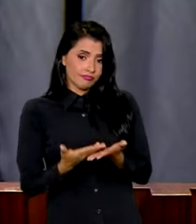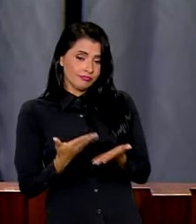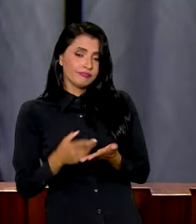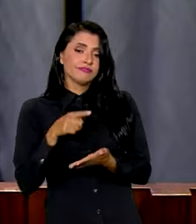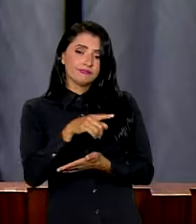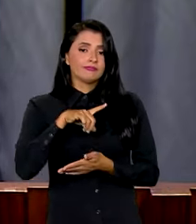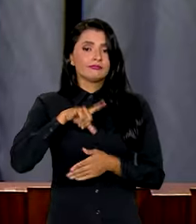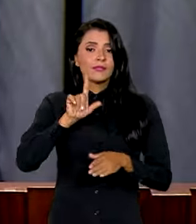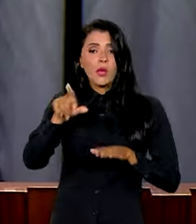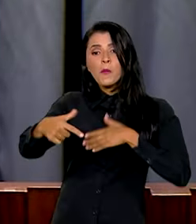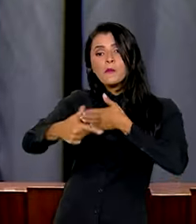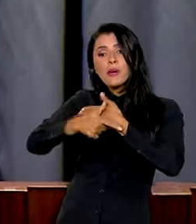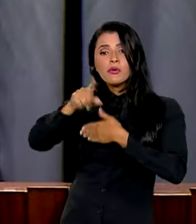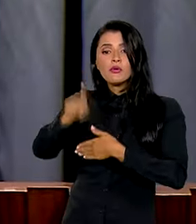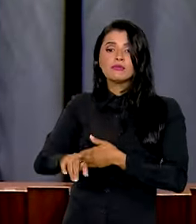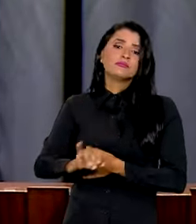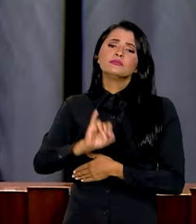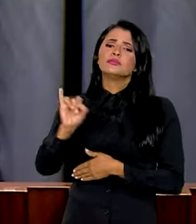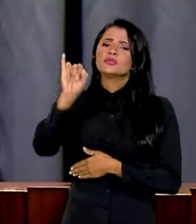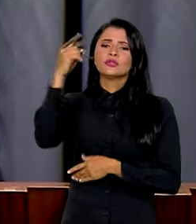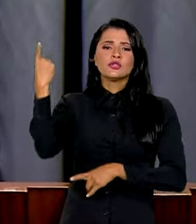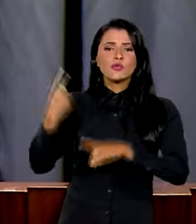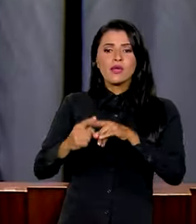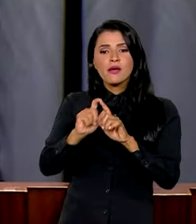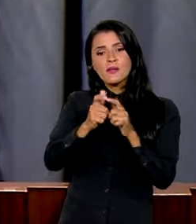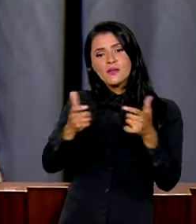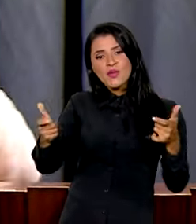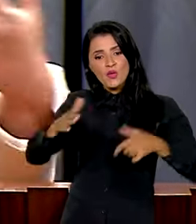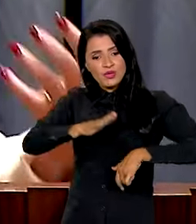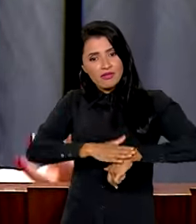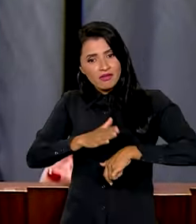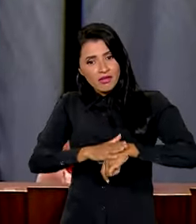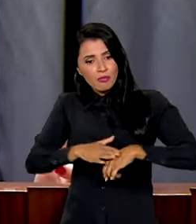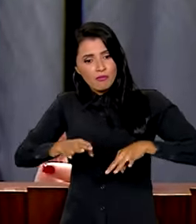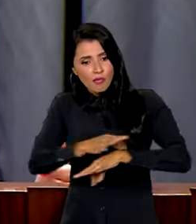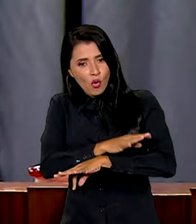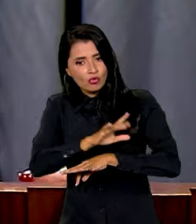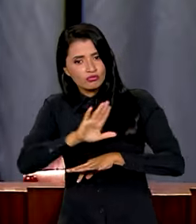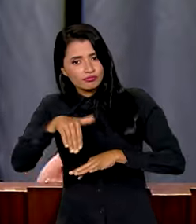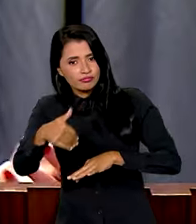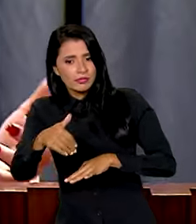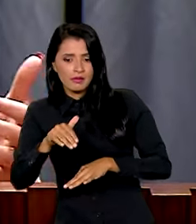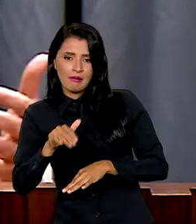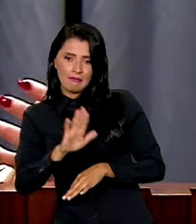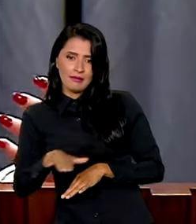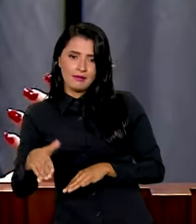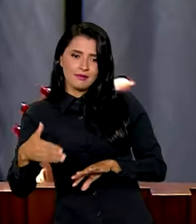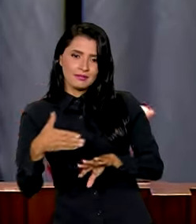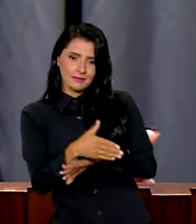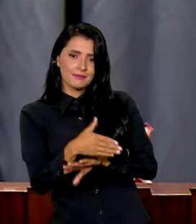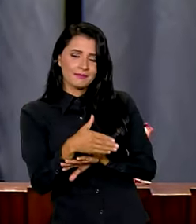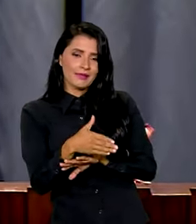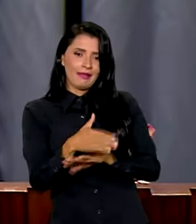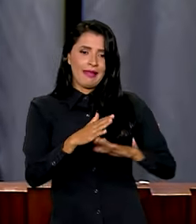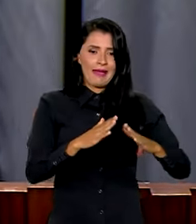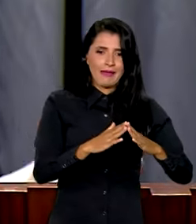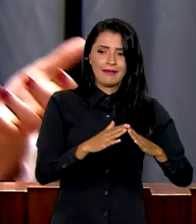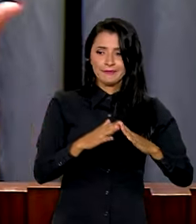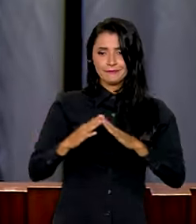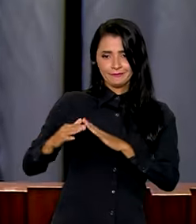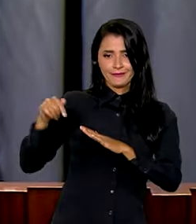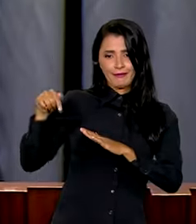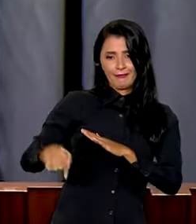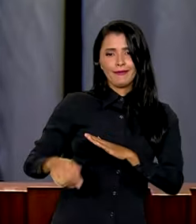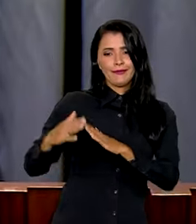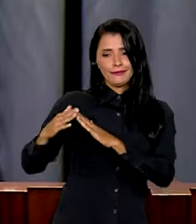fundamental. Porque grande parte do tempo, depois do tempo que as crianças passam na casa delas,